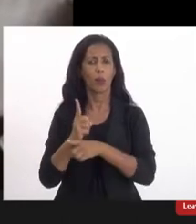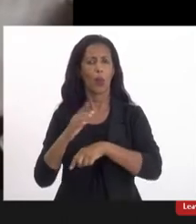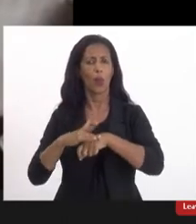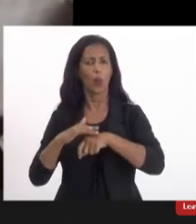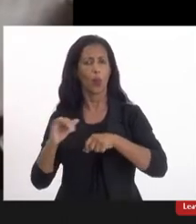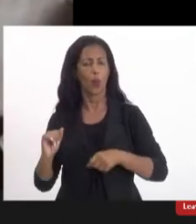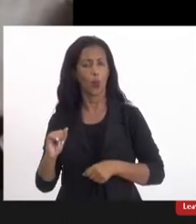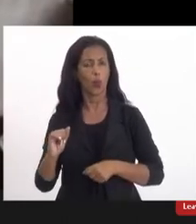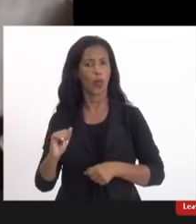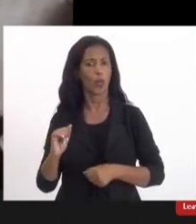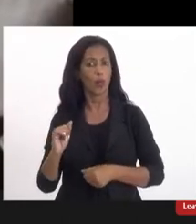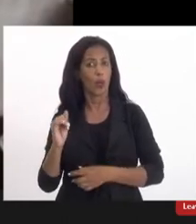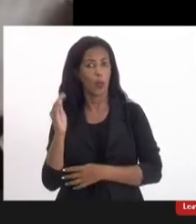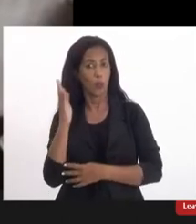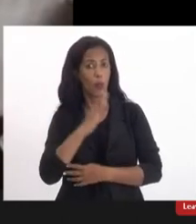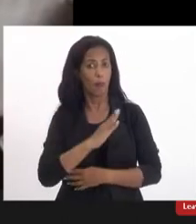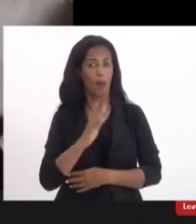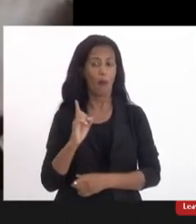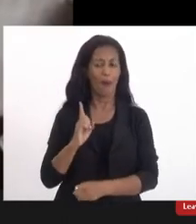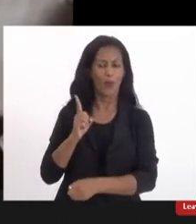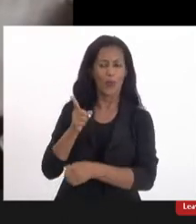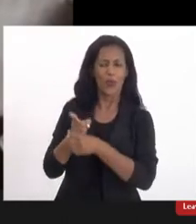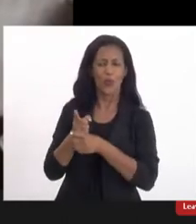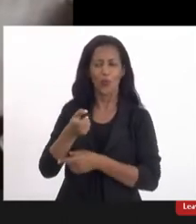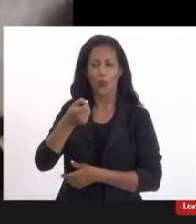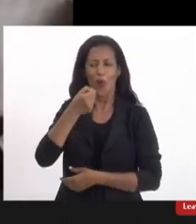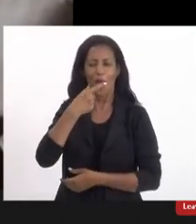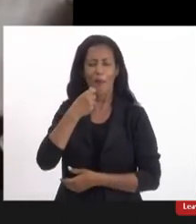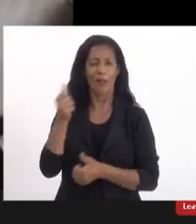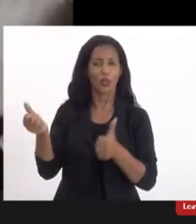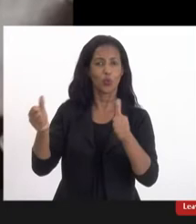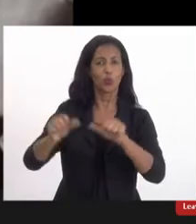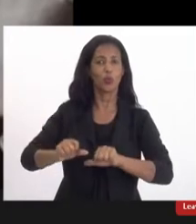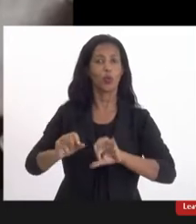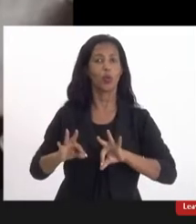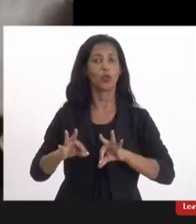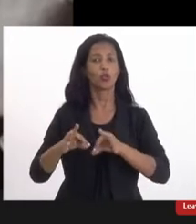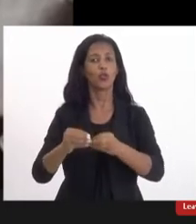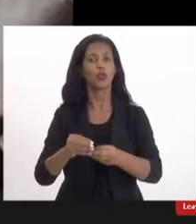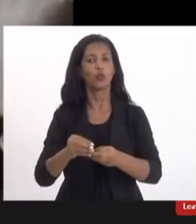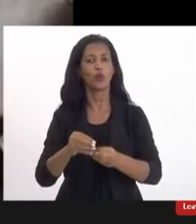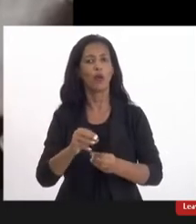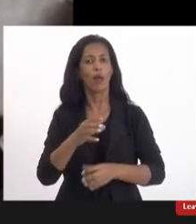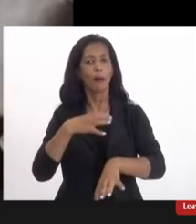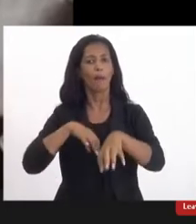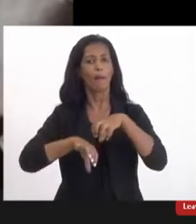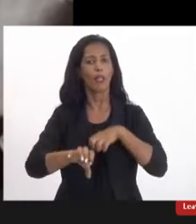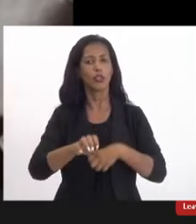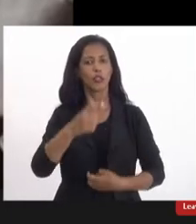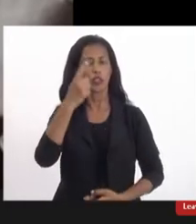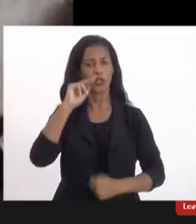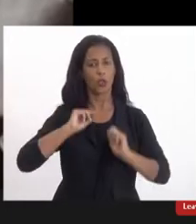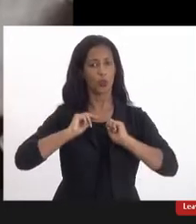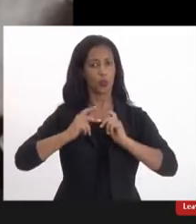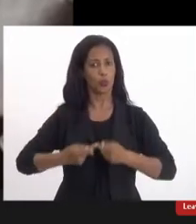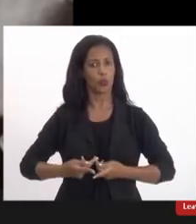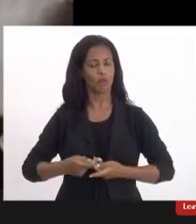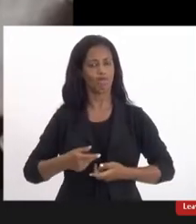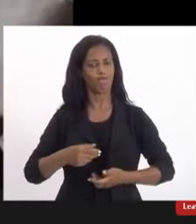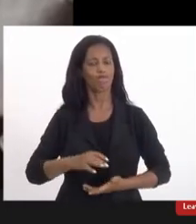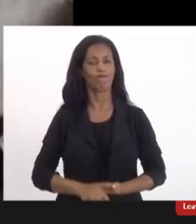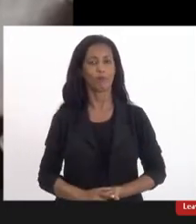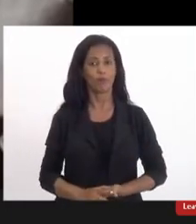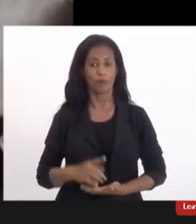para a maioria dos males mas não achou ainda remédio para o pior de todos a apatia dos seres humanos a gente